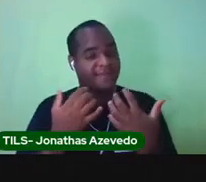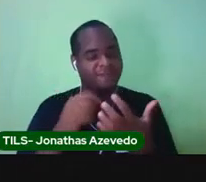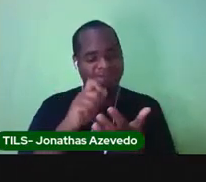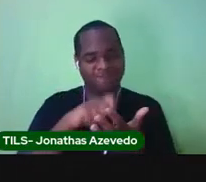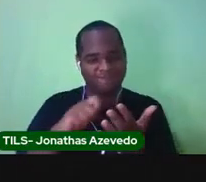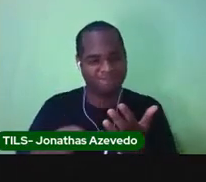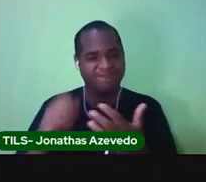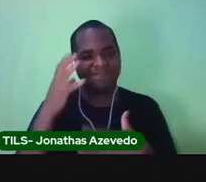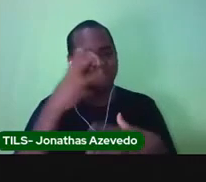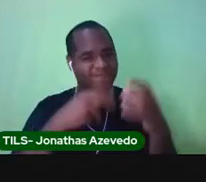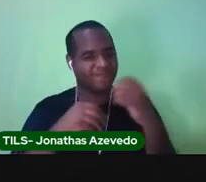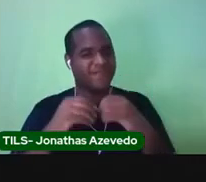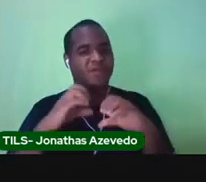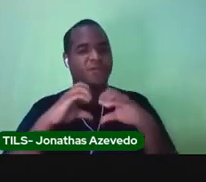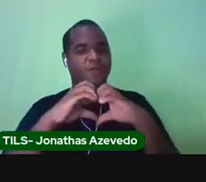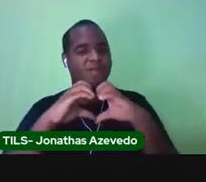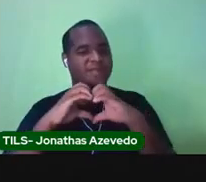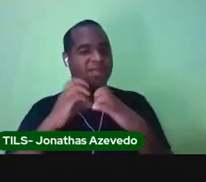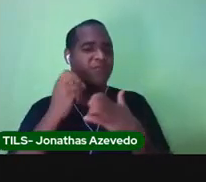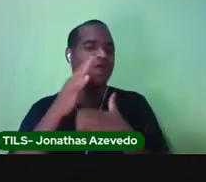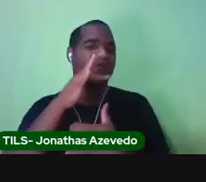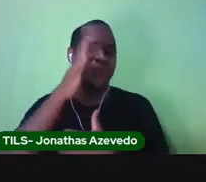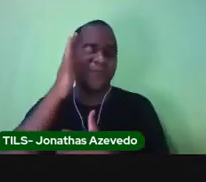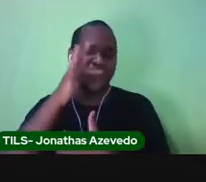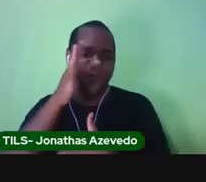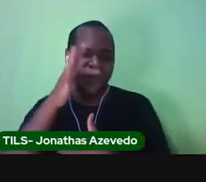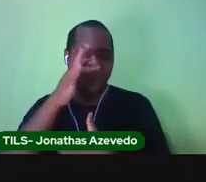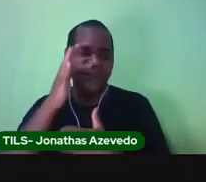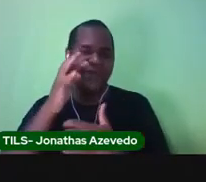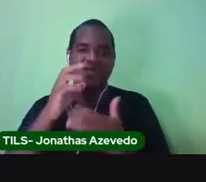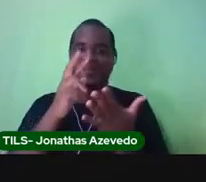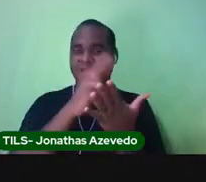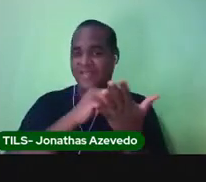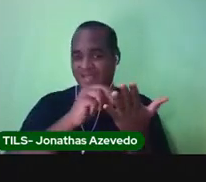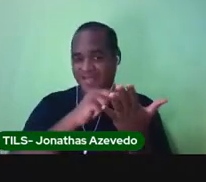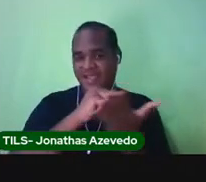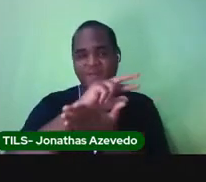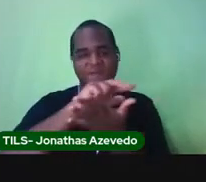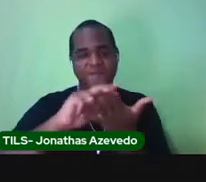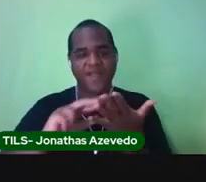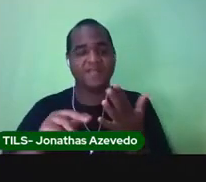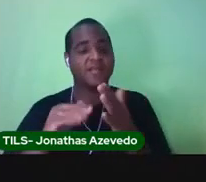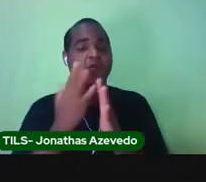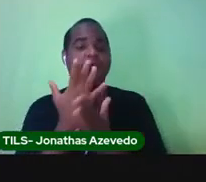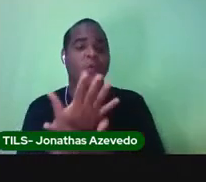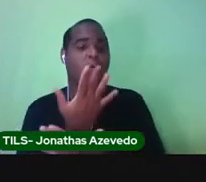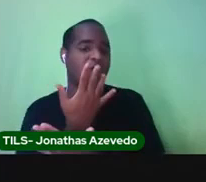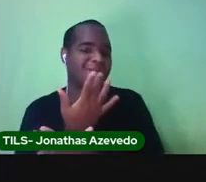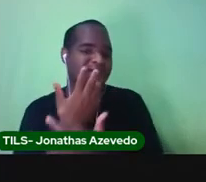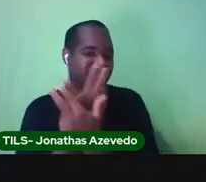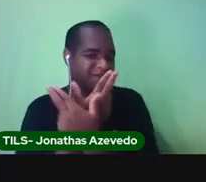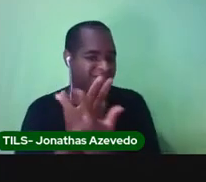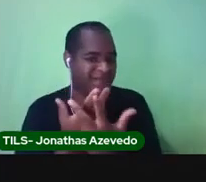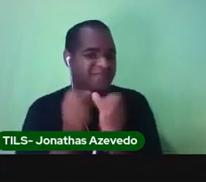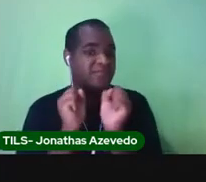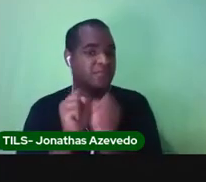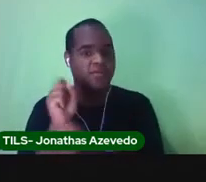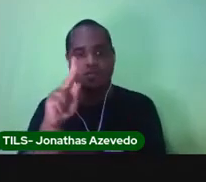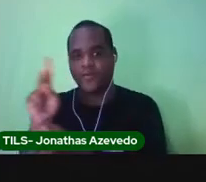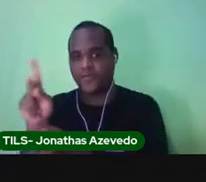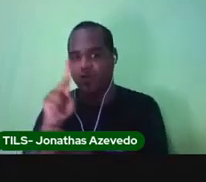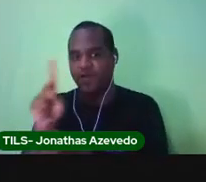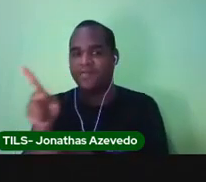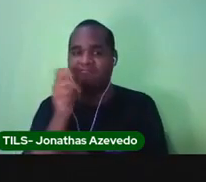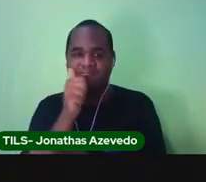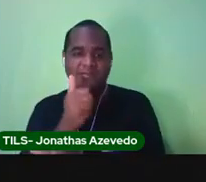bilhete encher de coraçãozinho, de florzinha, de desenhos, de colorir, o seu professor, a sua